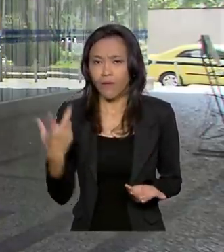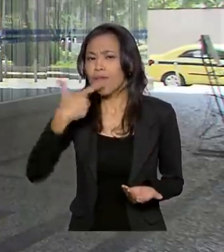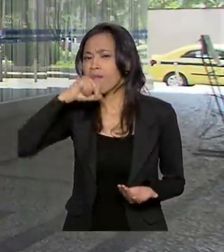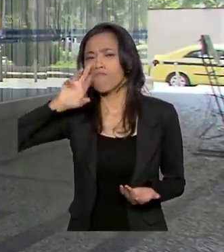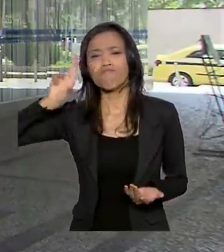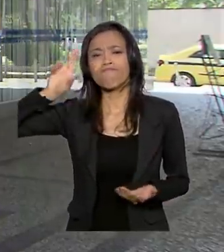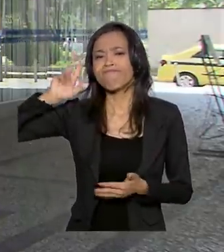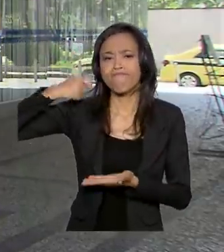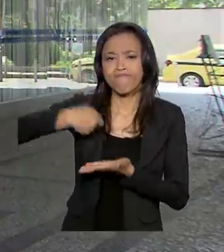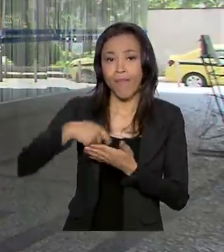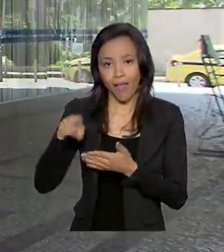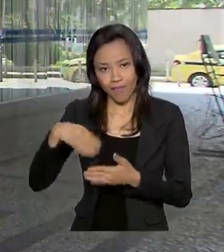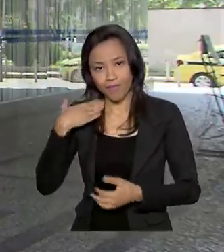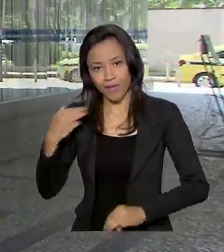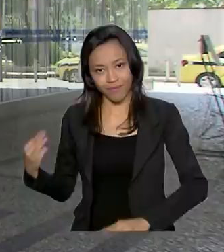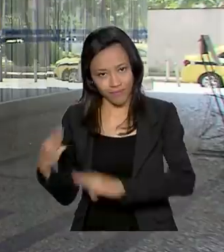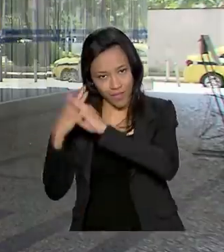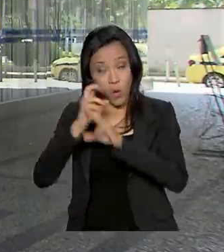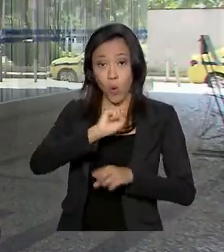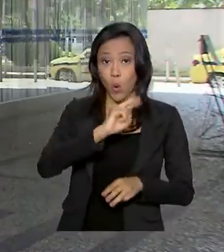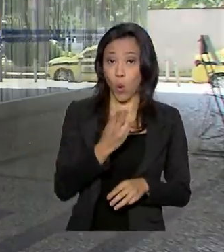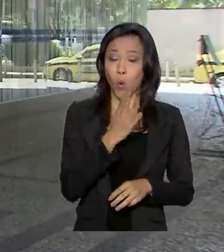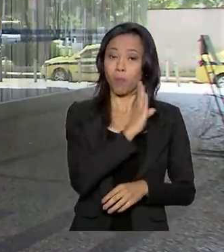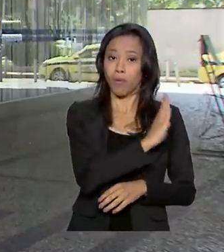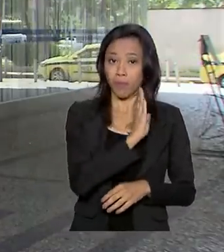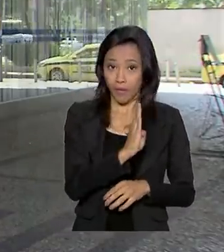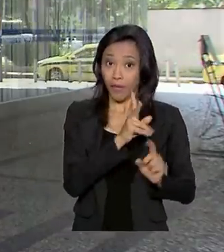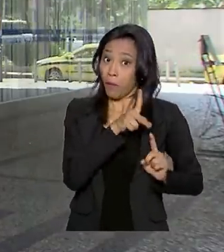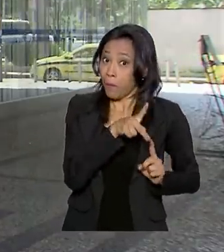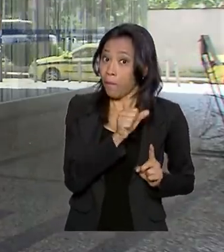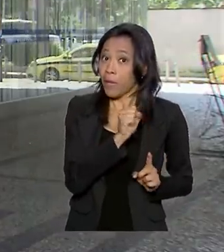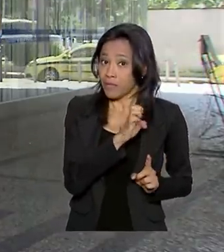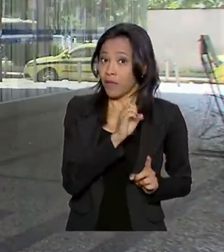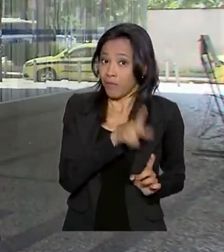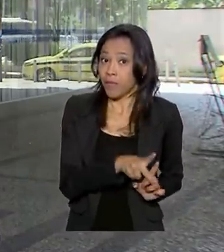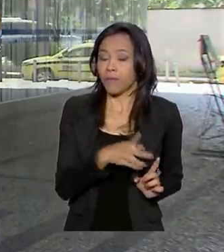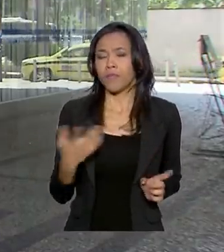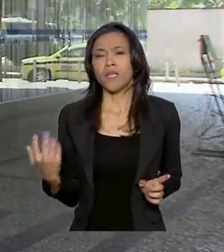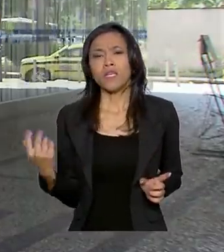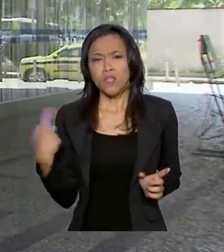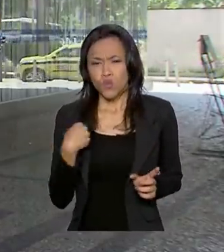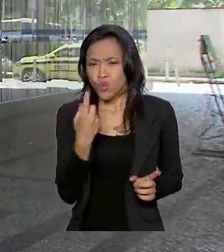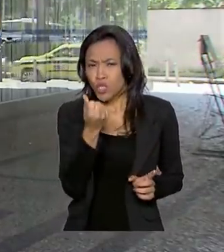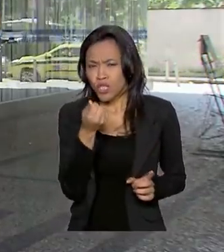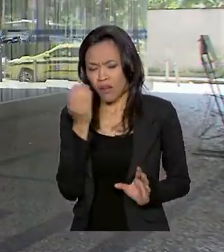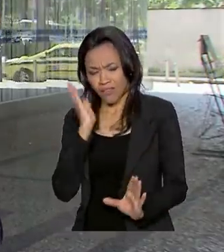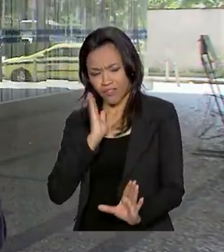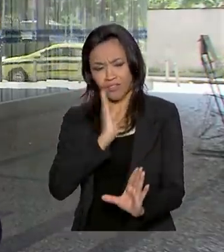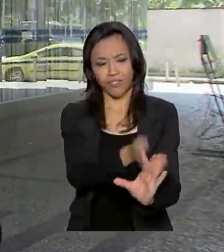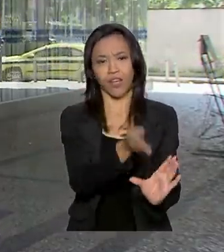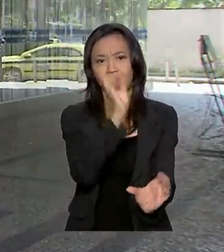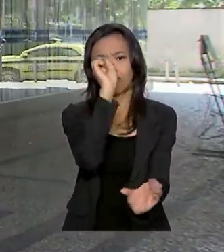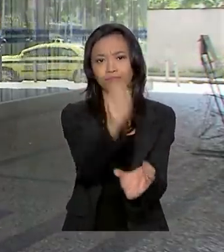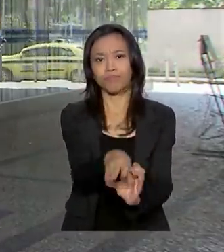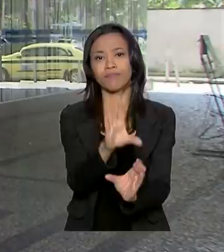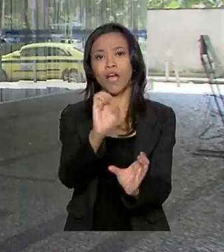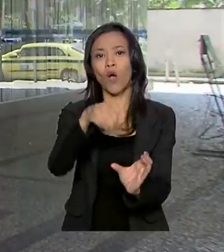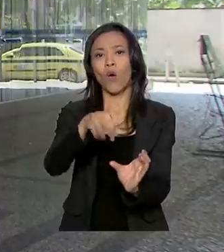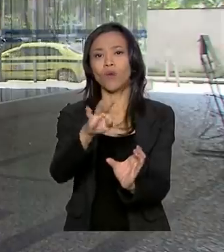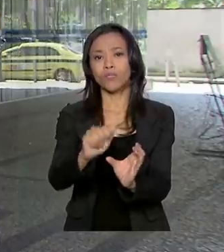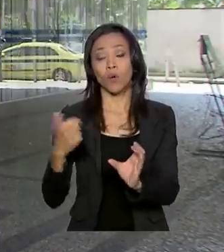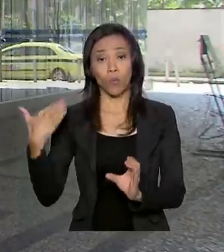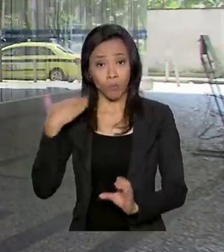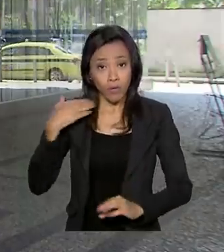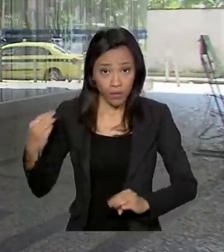Caixa e do PASEP pelo Banco do Brasil. Os clientes desses dois bancos recebem o dinheiro diretamente na conta. De acordo com a Caixa, a